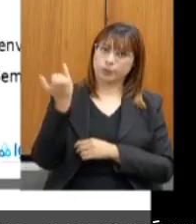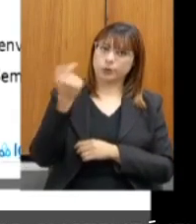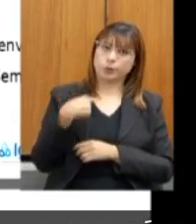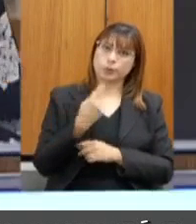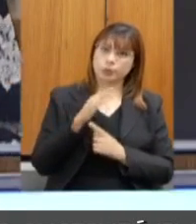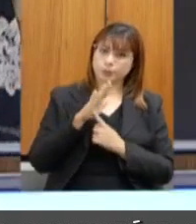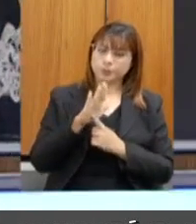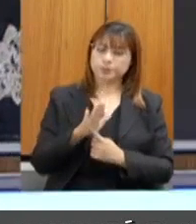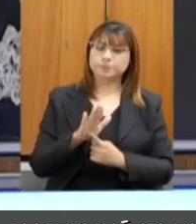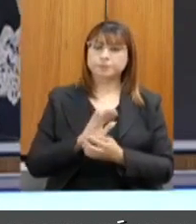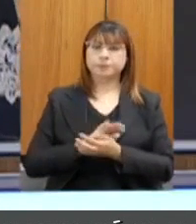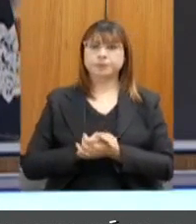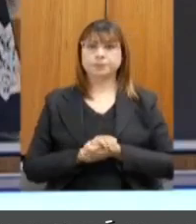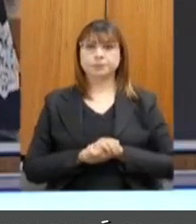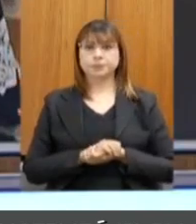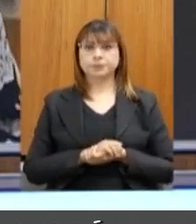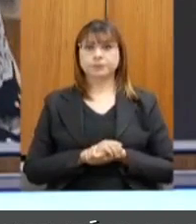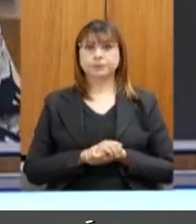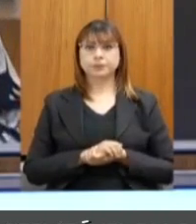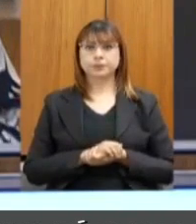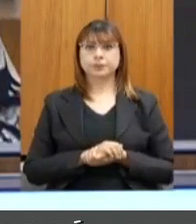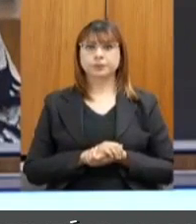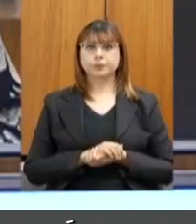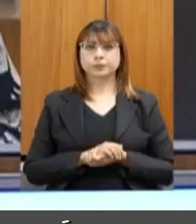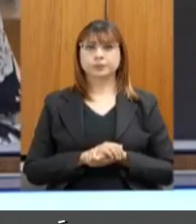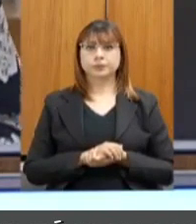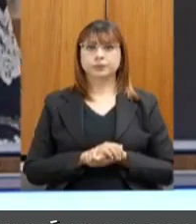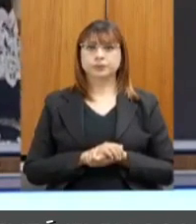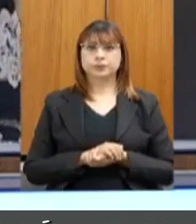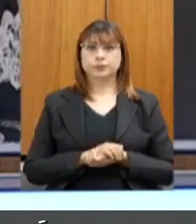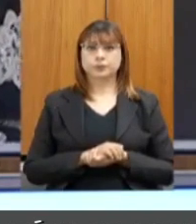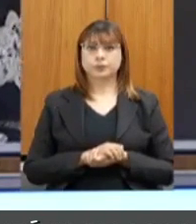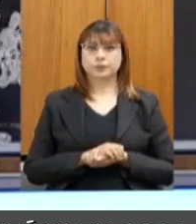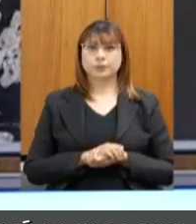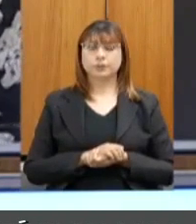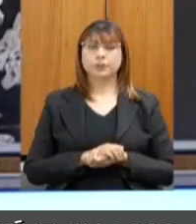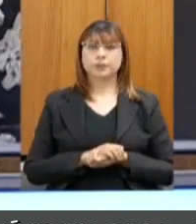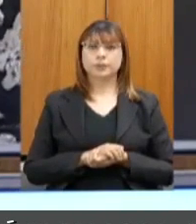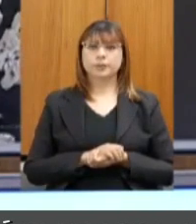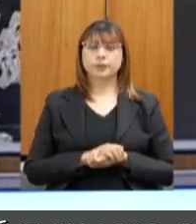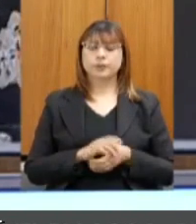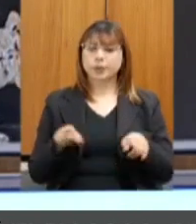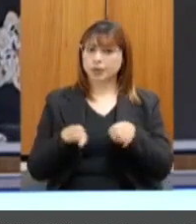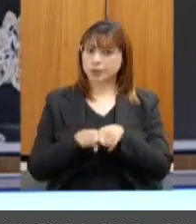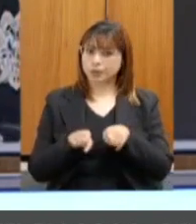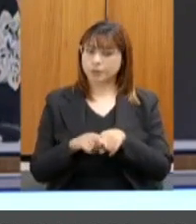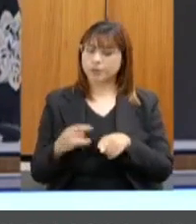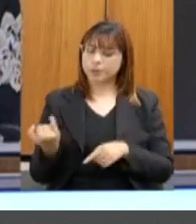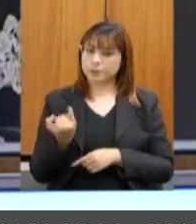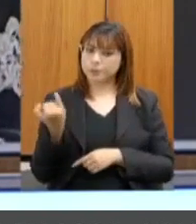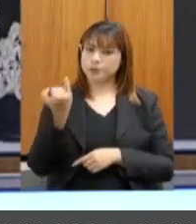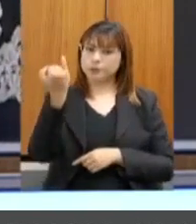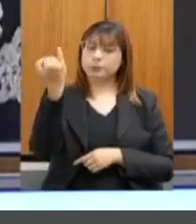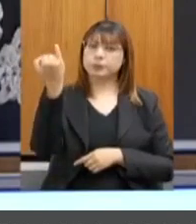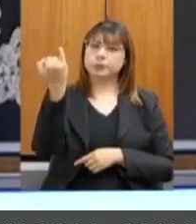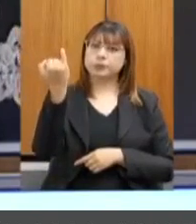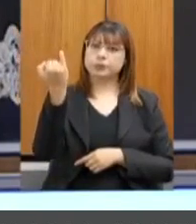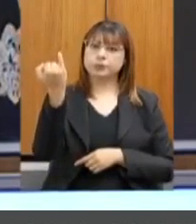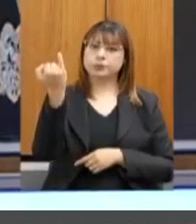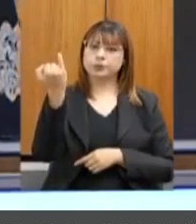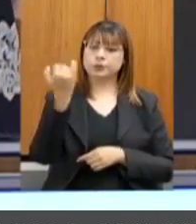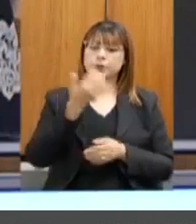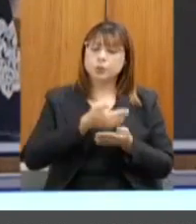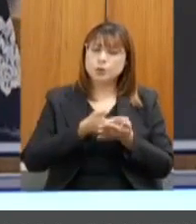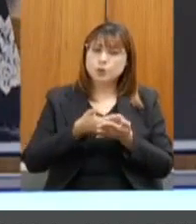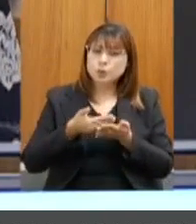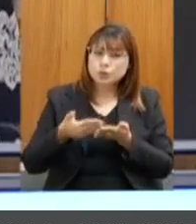também. Por favor. Bem, um ponto também importante, nós tivemos, no início